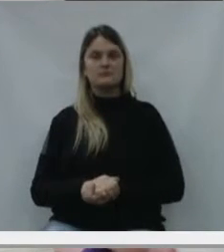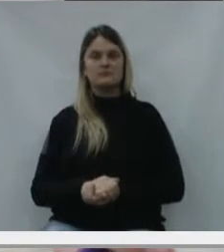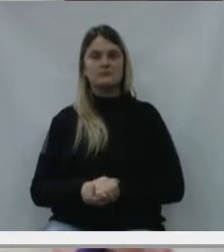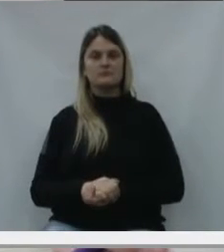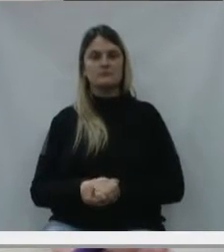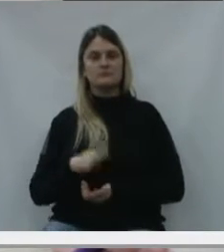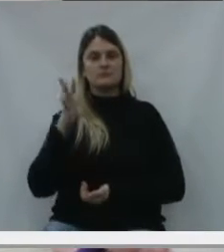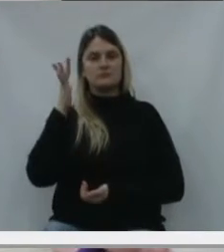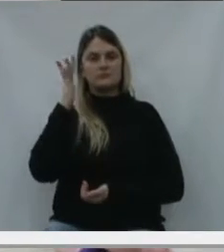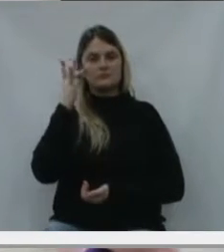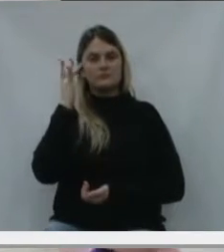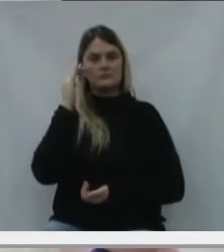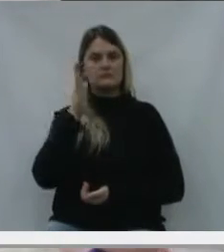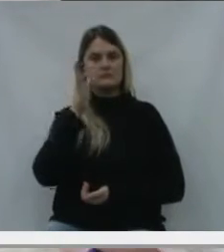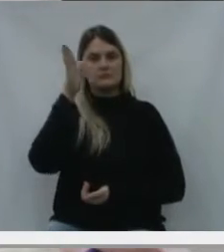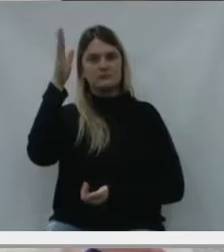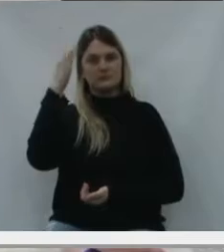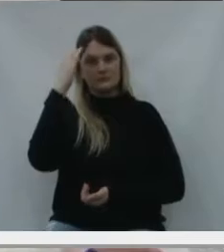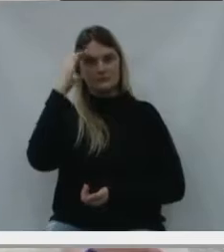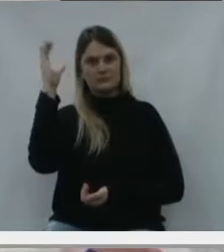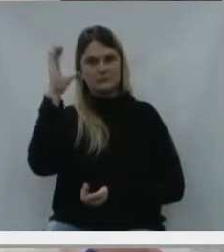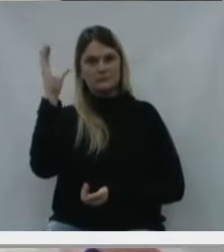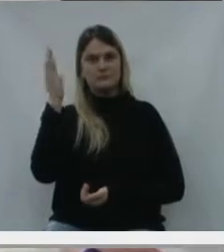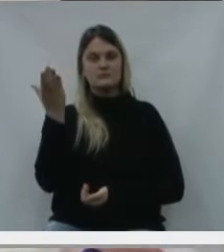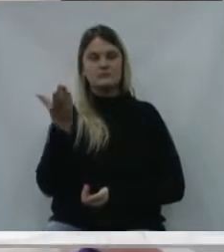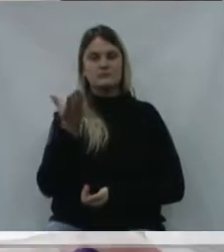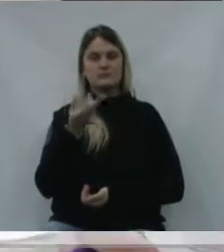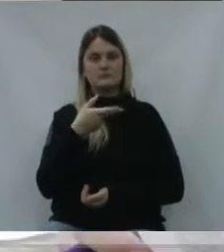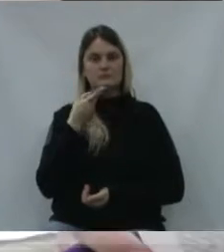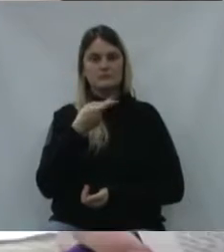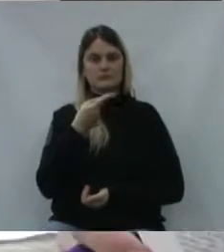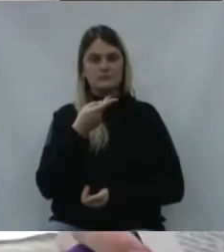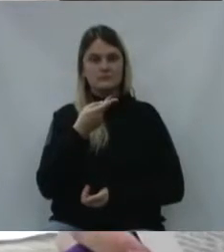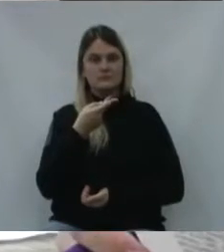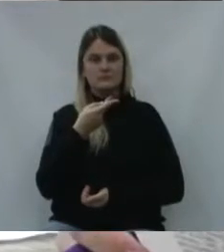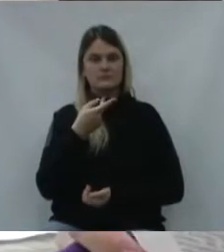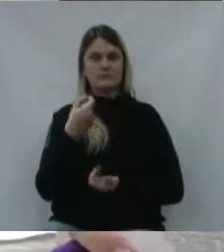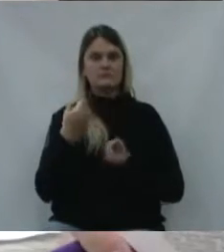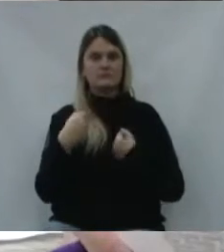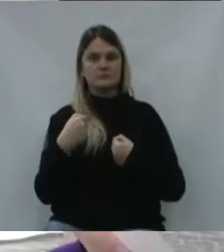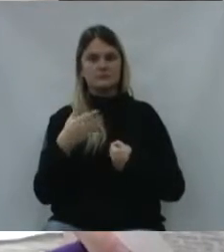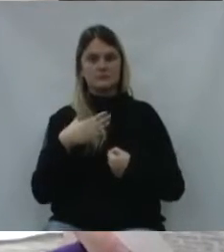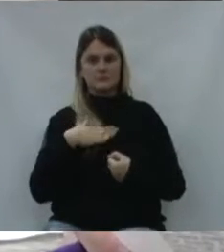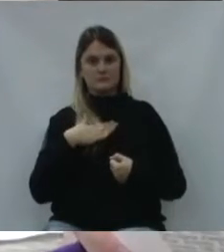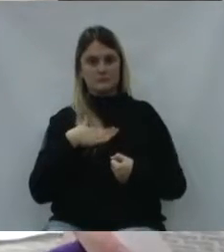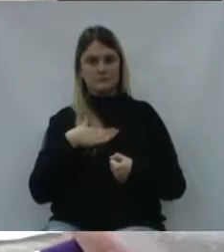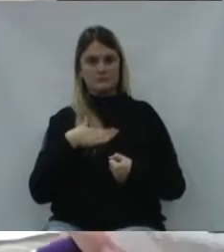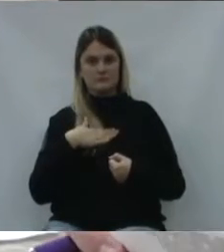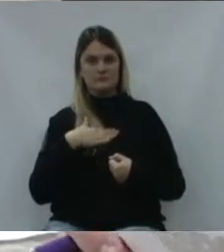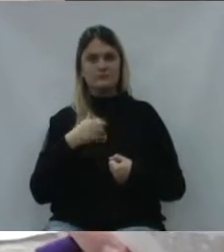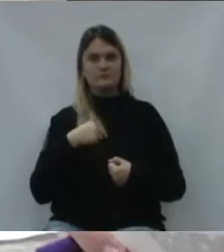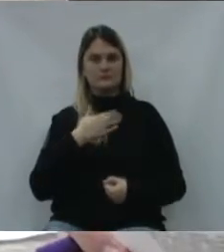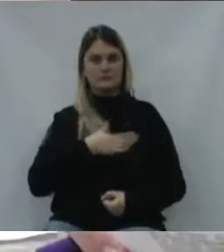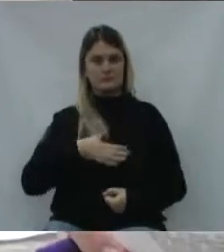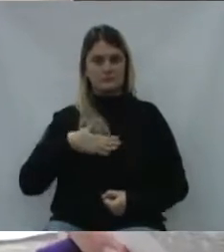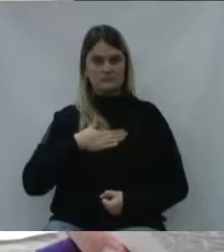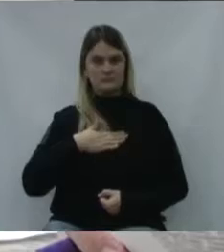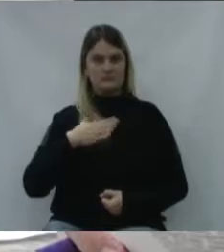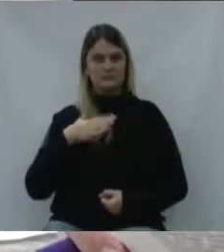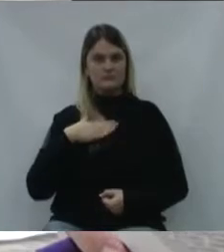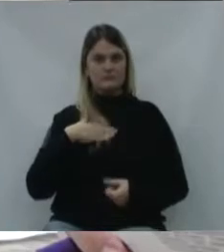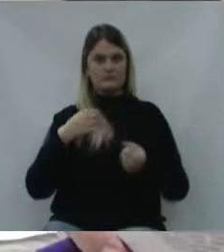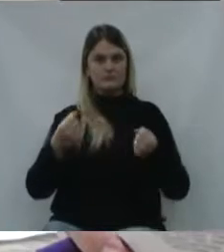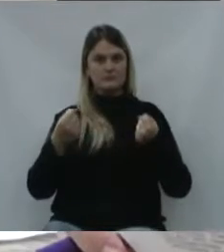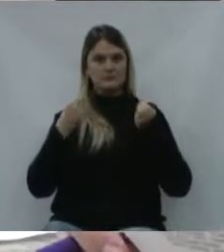Estaremos amanhã em Curitiba e eu quero falar que, dependendo de mim, eu gostaria que a minha